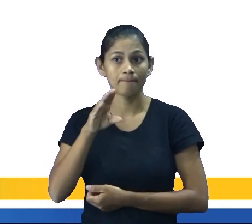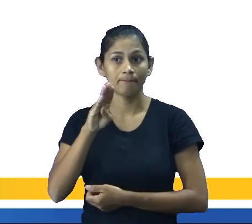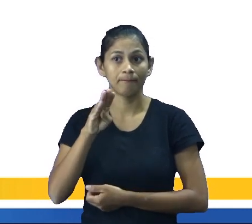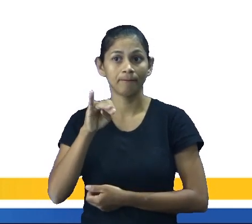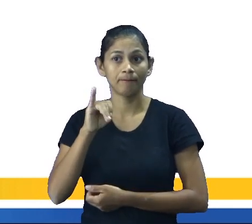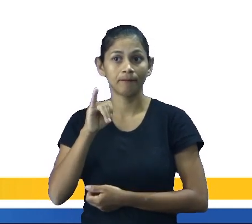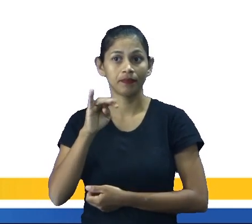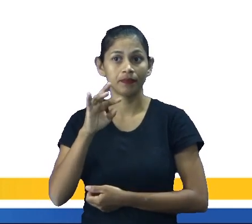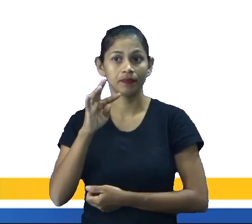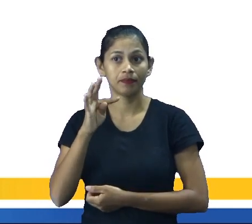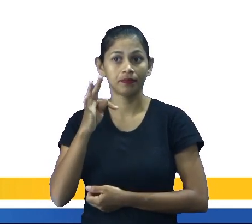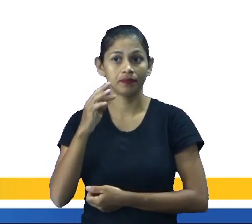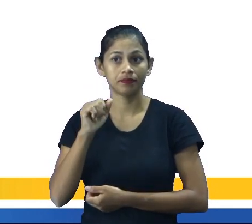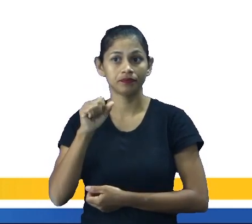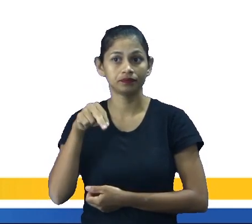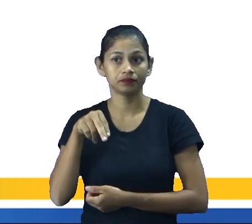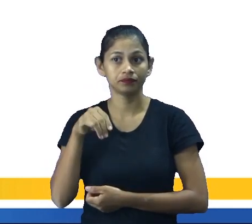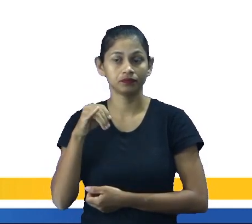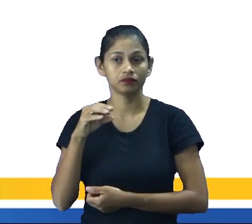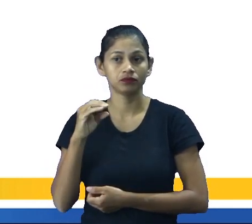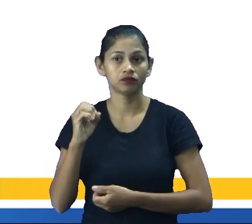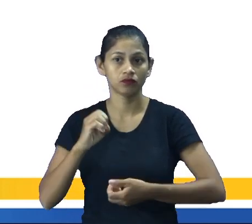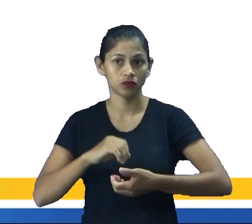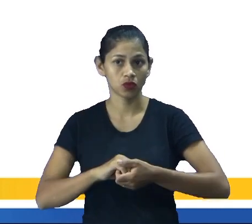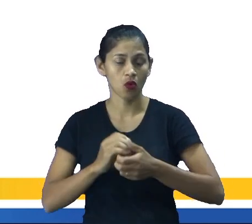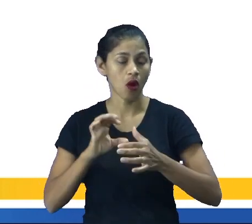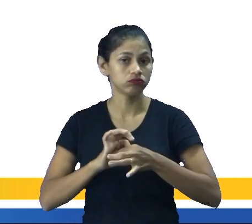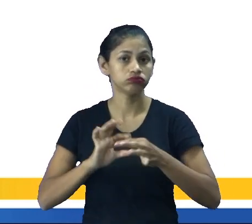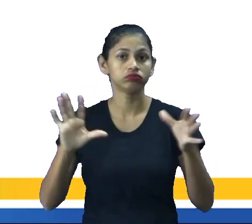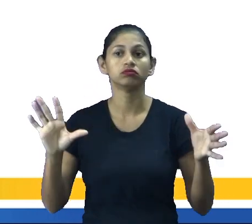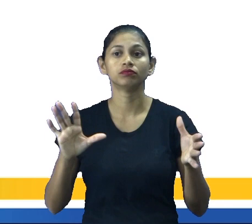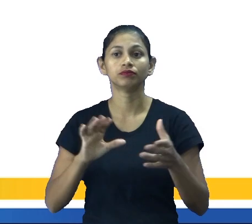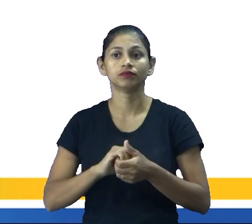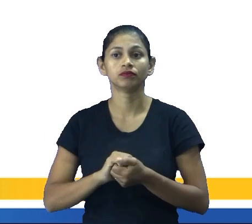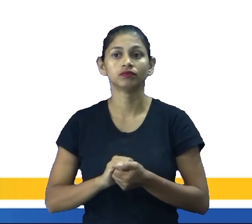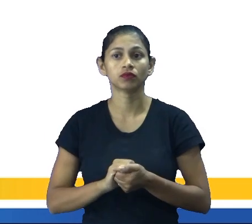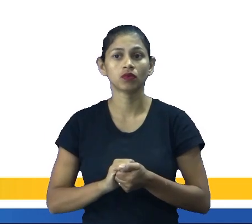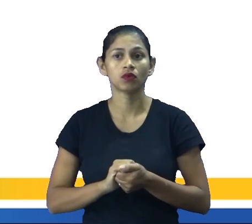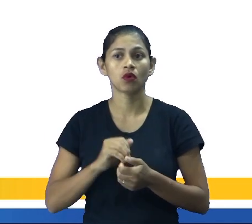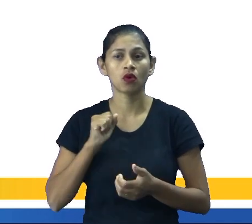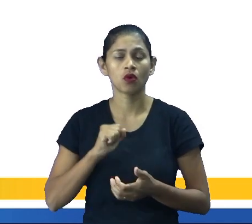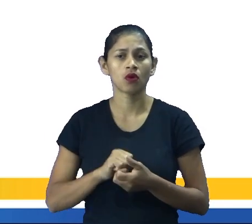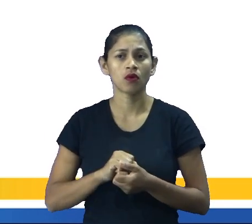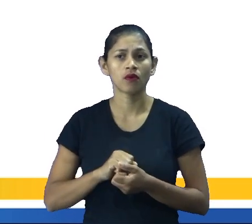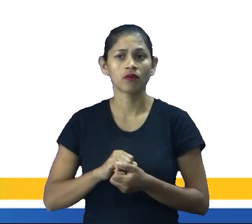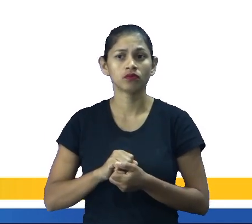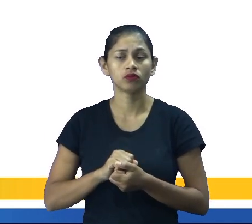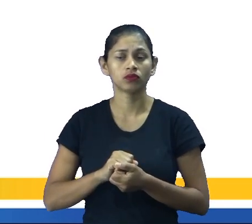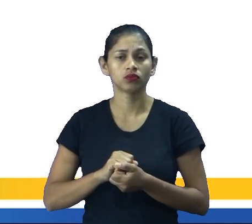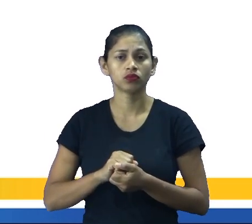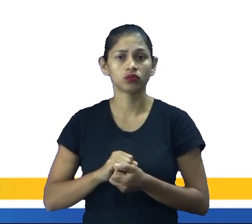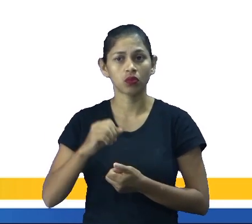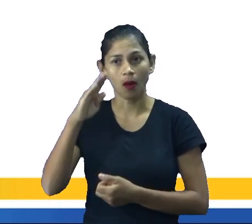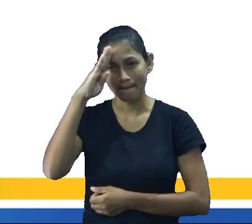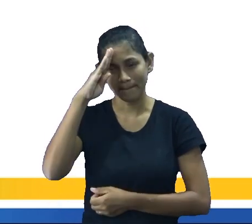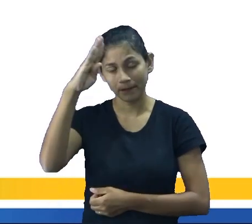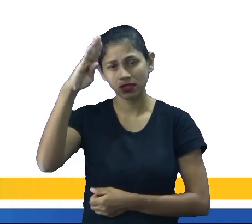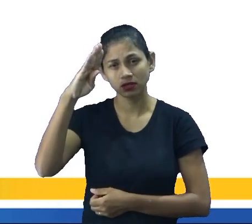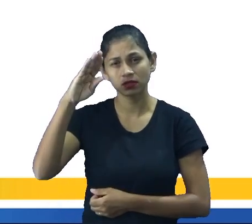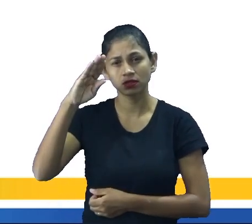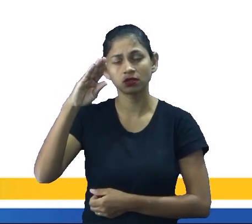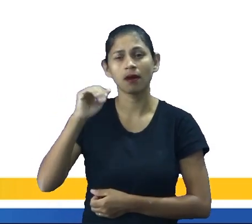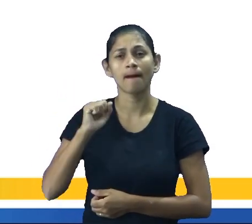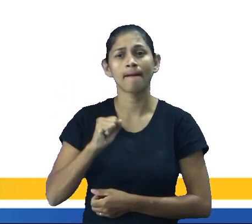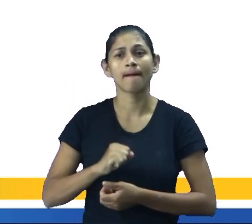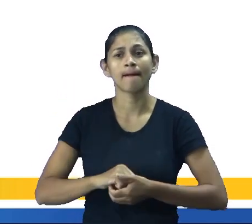1776 na Filadélfia. O 4 de julho é um dos feriados mais importantes para os americanos e é